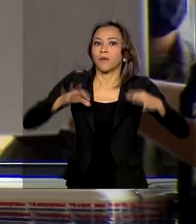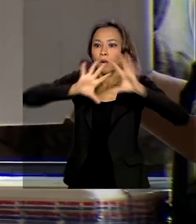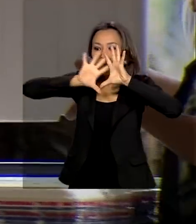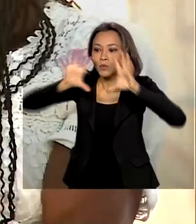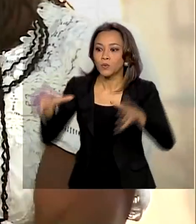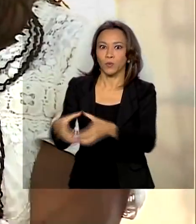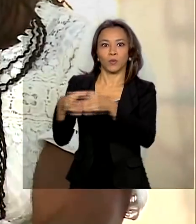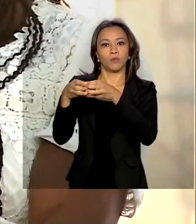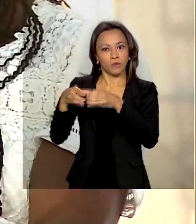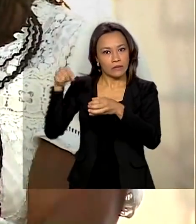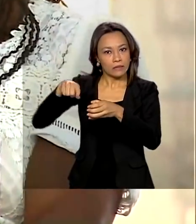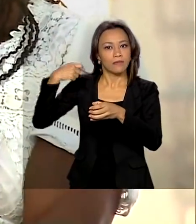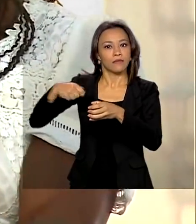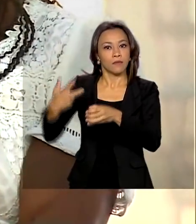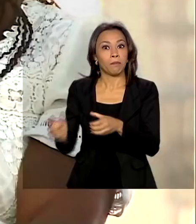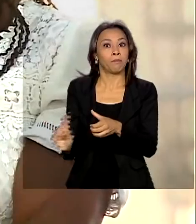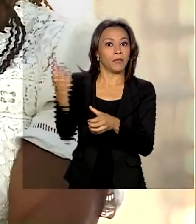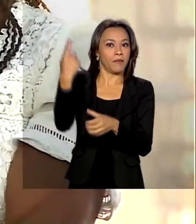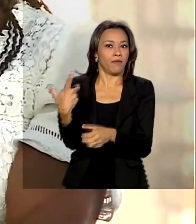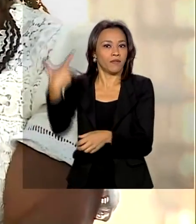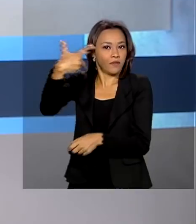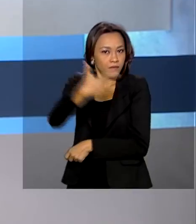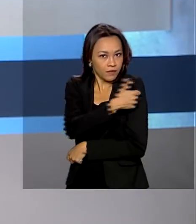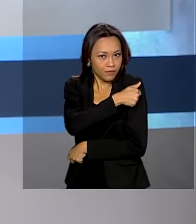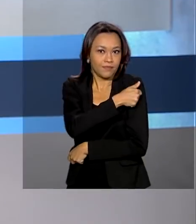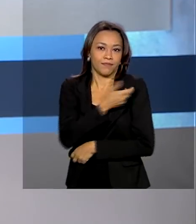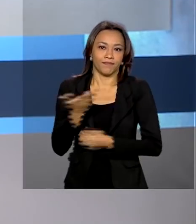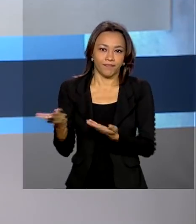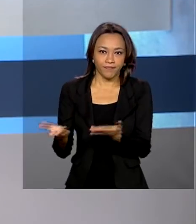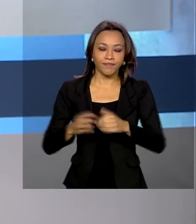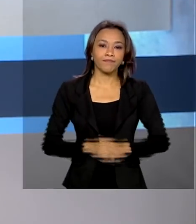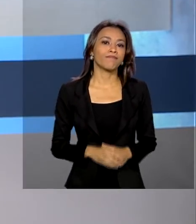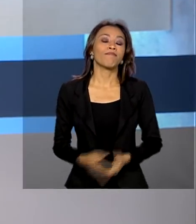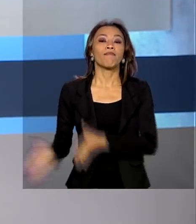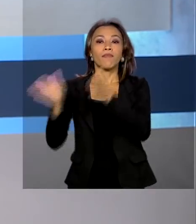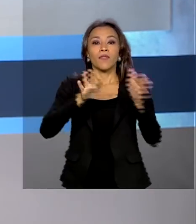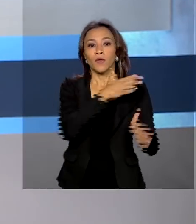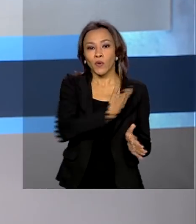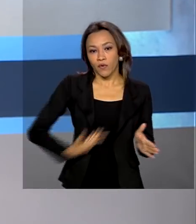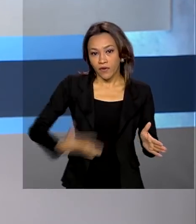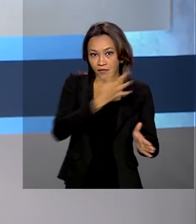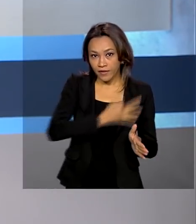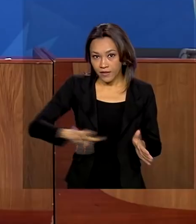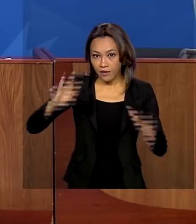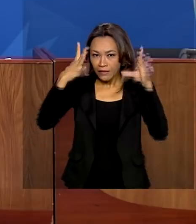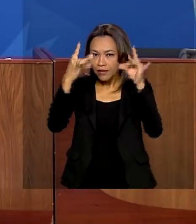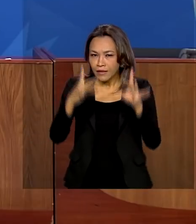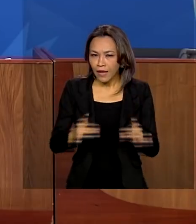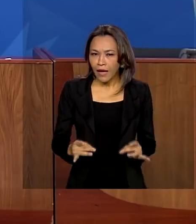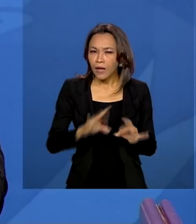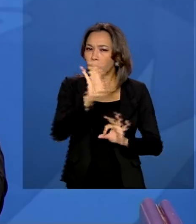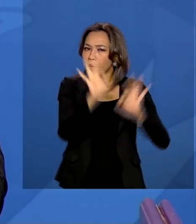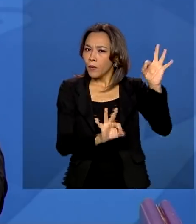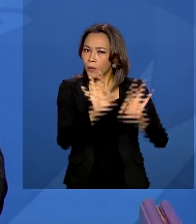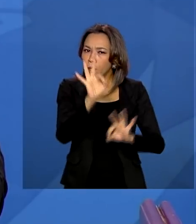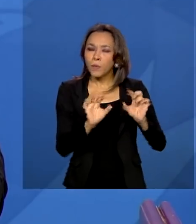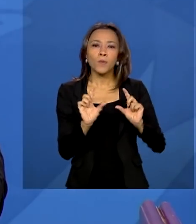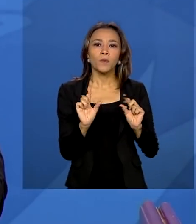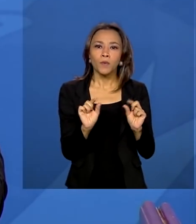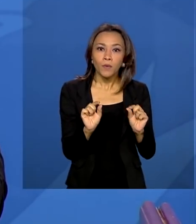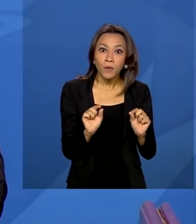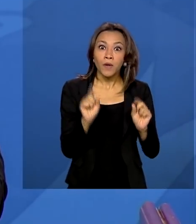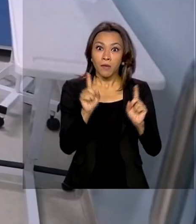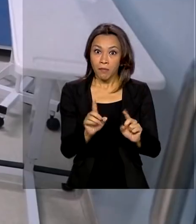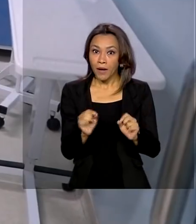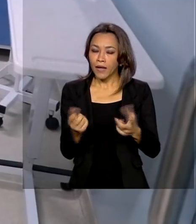prioritários que vão tomar as doses nessa primeira etapa. O governo federal detalha ações para reestabelecer o sistema de